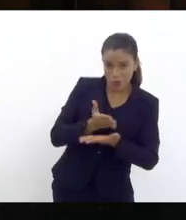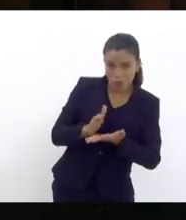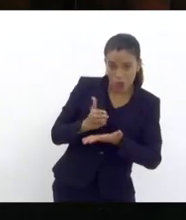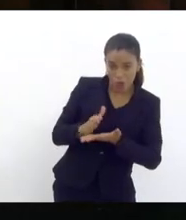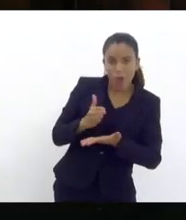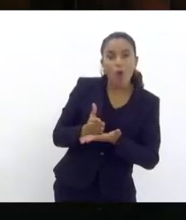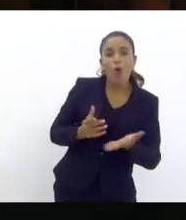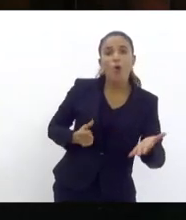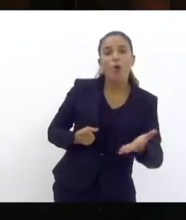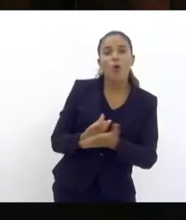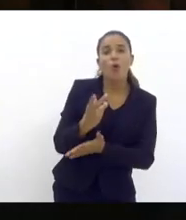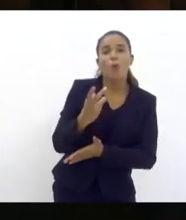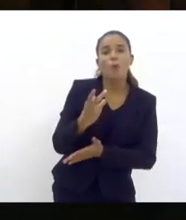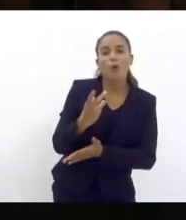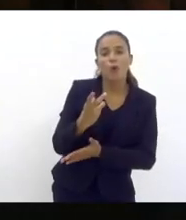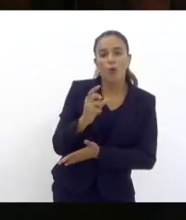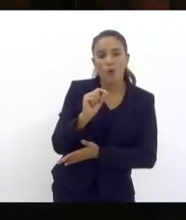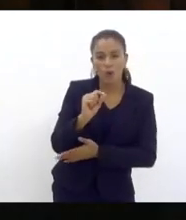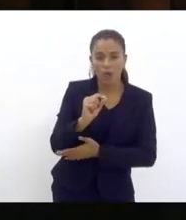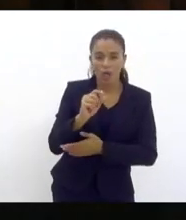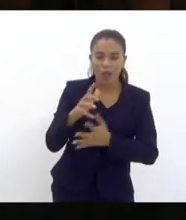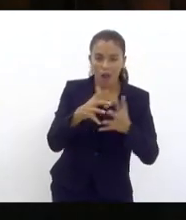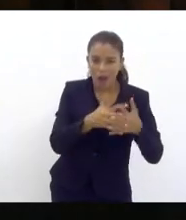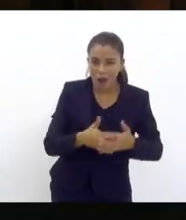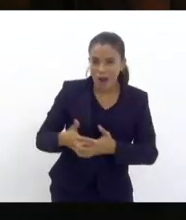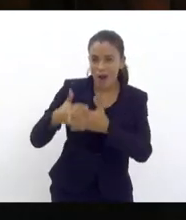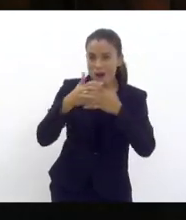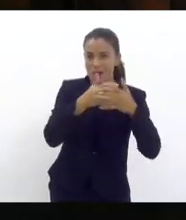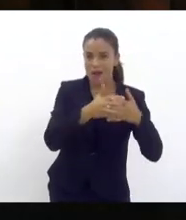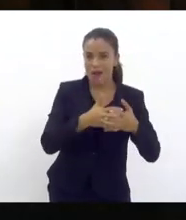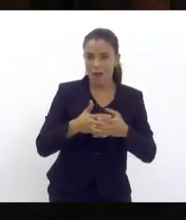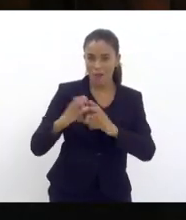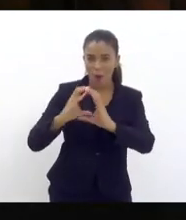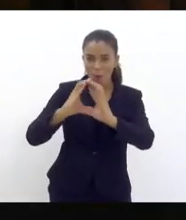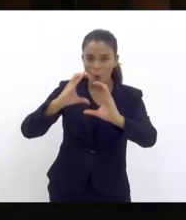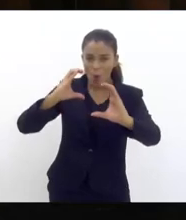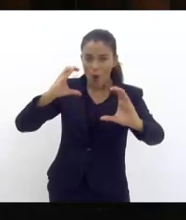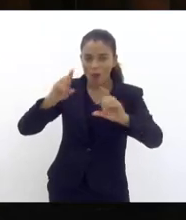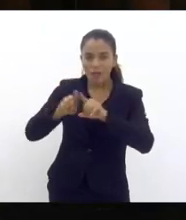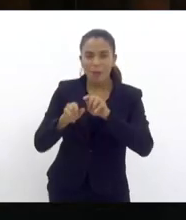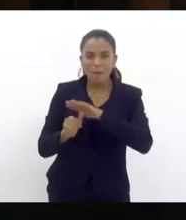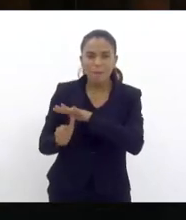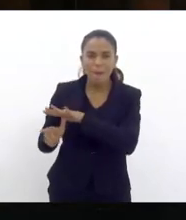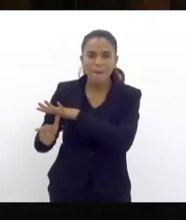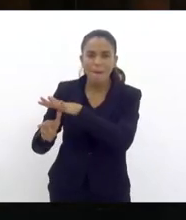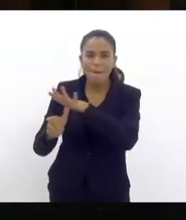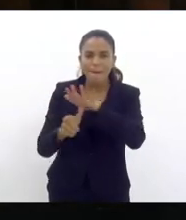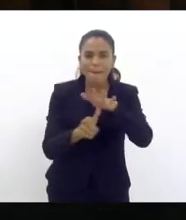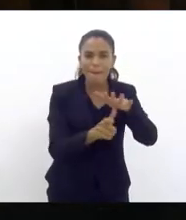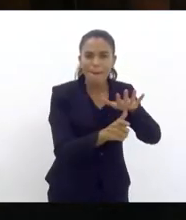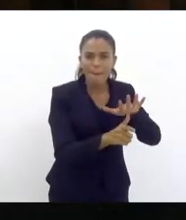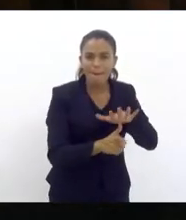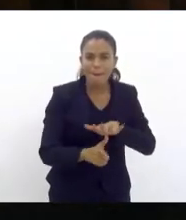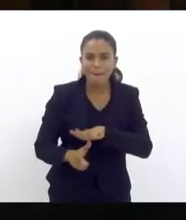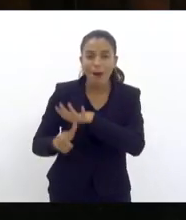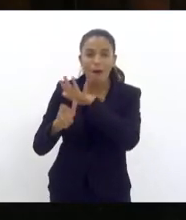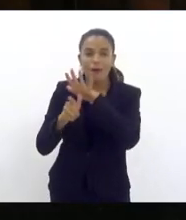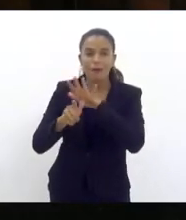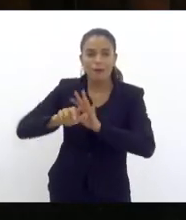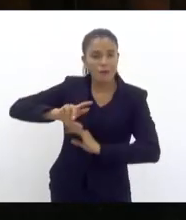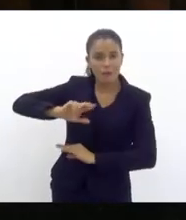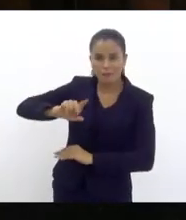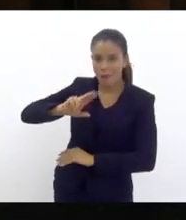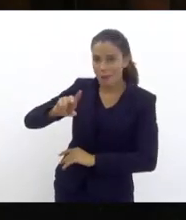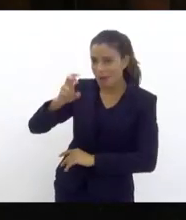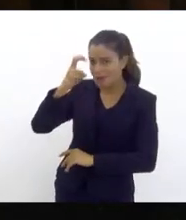compra de mais caveirões, para compra de caveirões aéreos e não para inteligência e